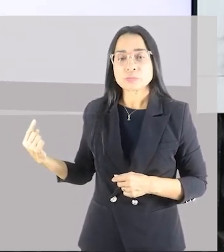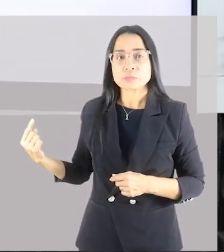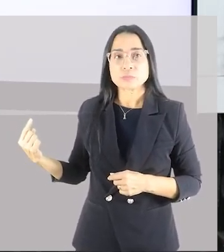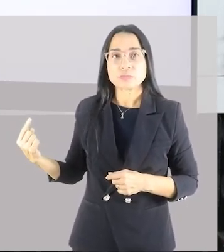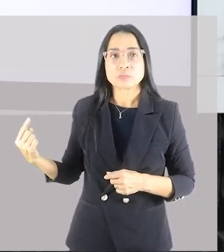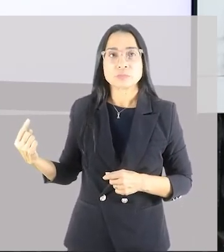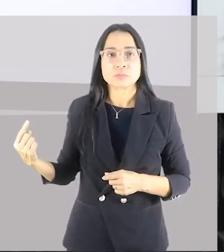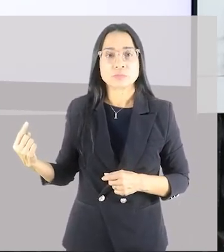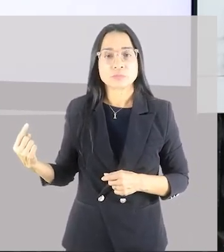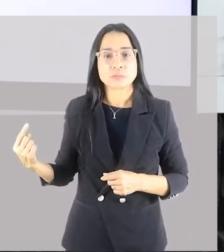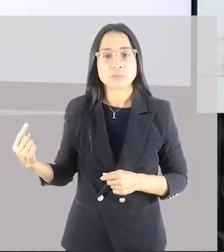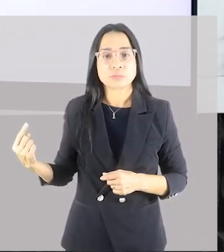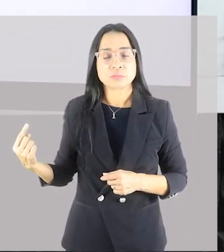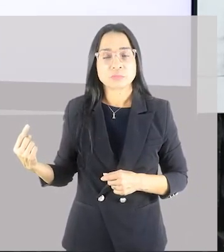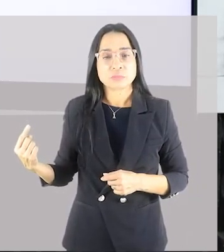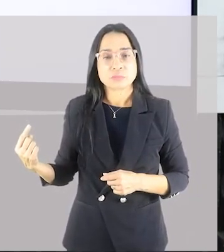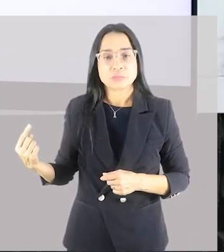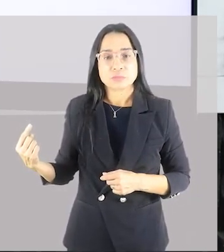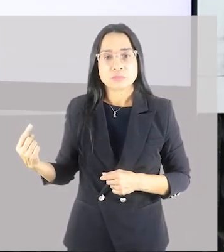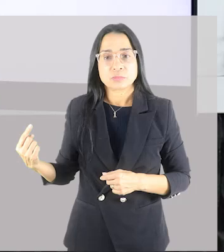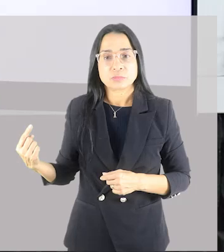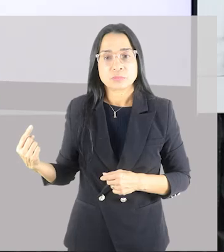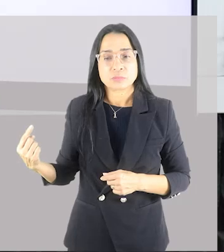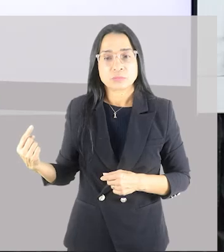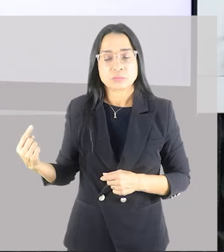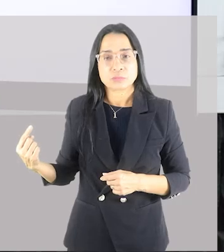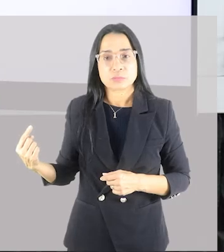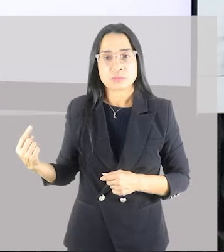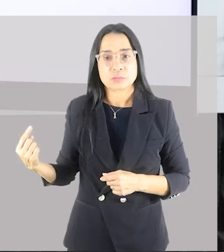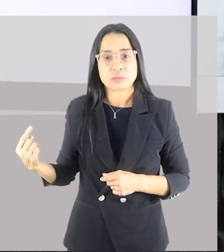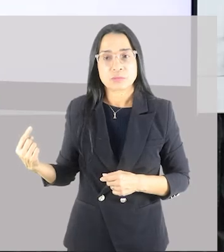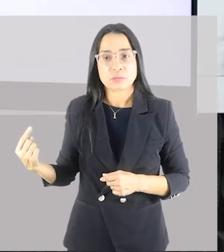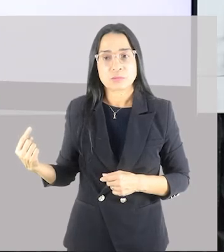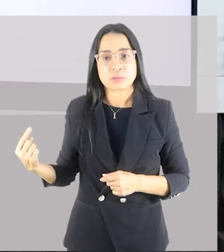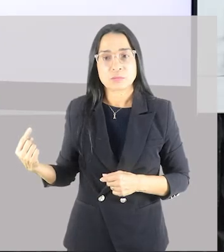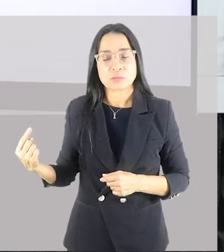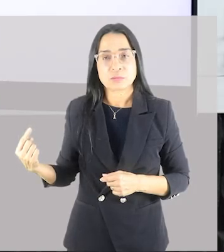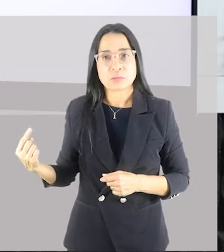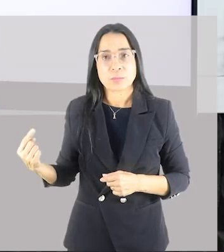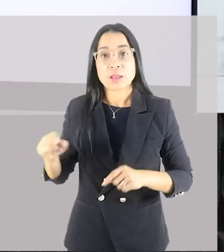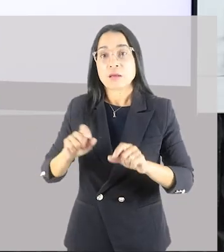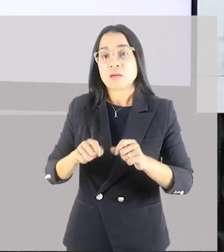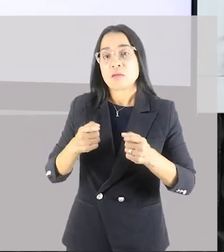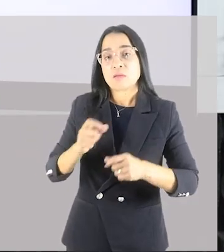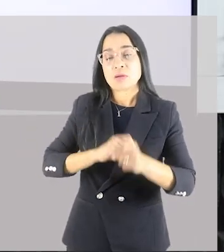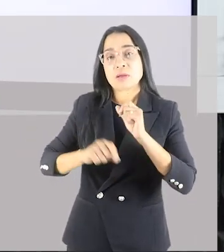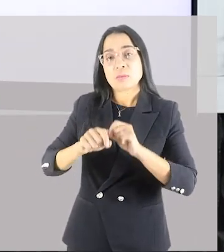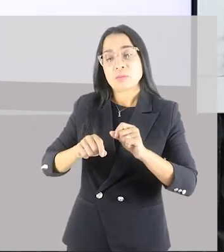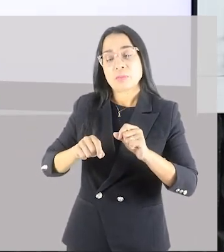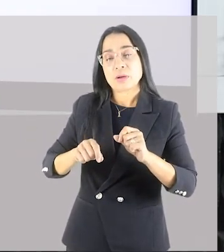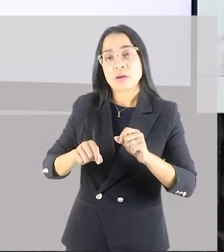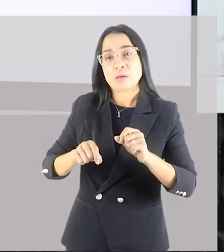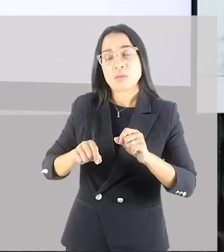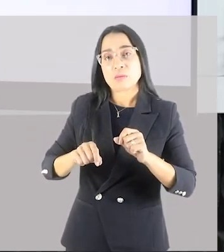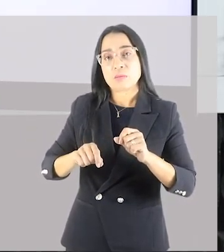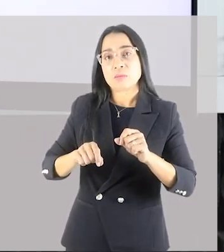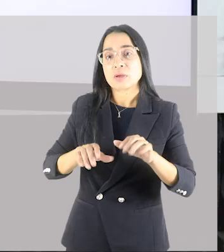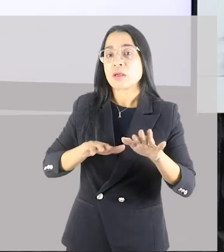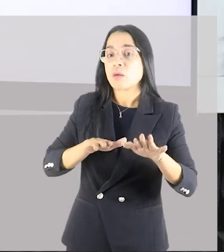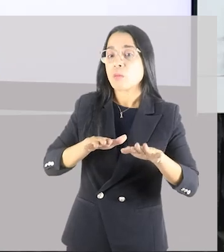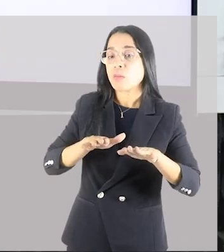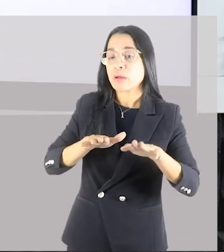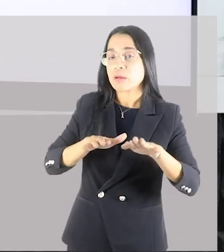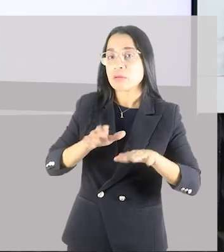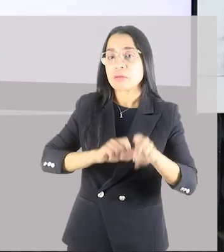eu dou o estímulo ideal, eu vou quebrar a homeostase, vou quebrar aquele equilíbrio corporal, e o nosso